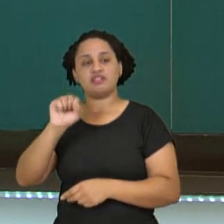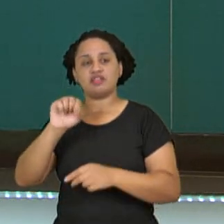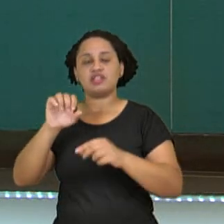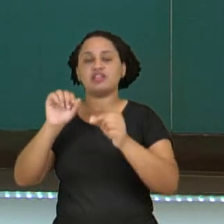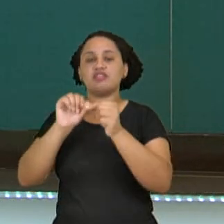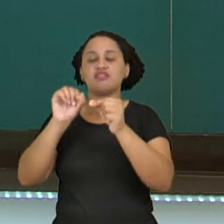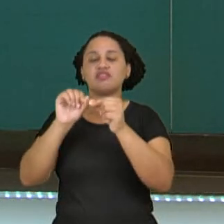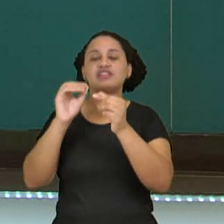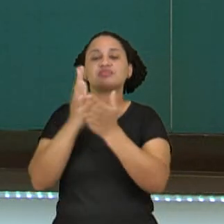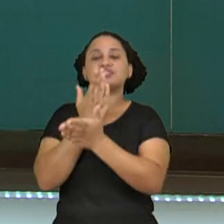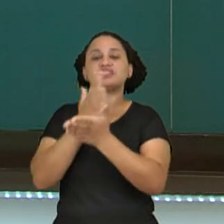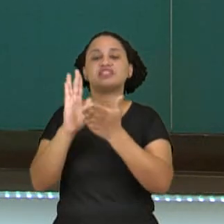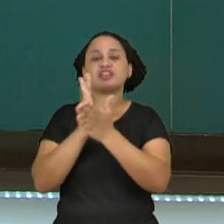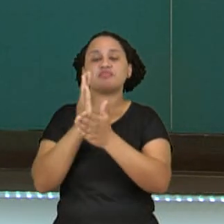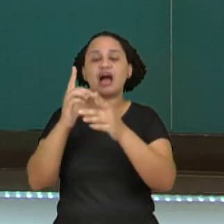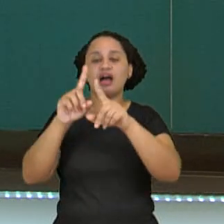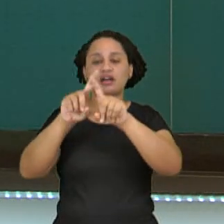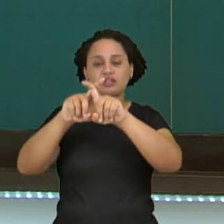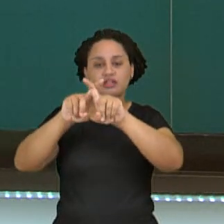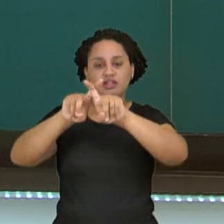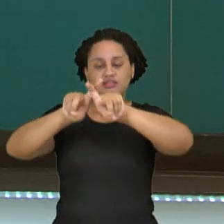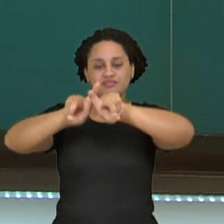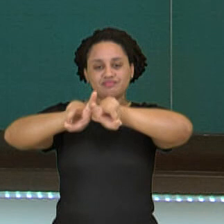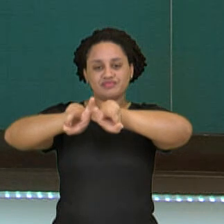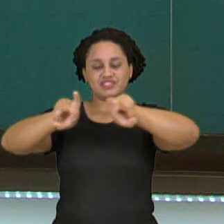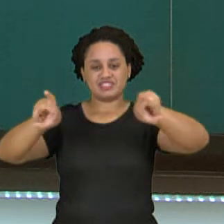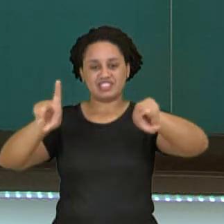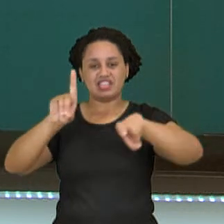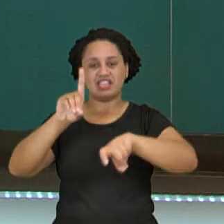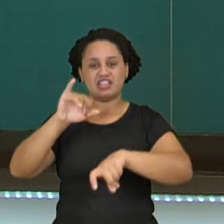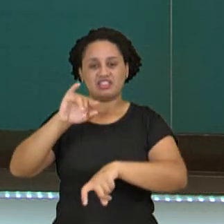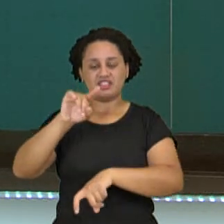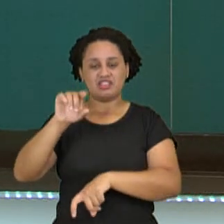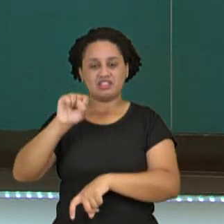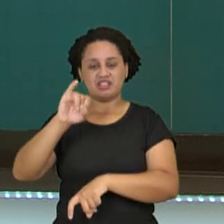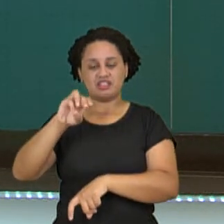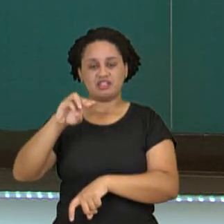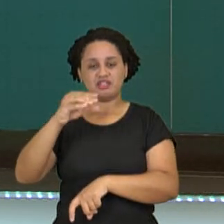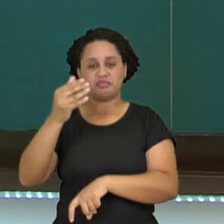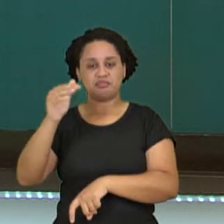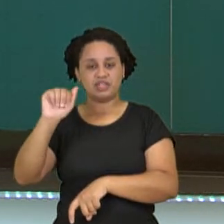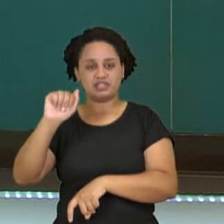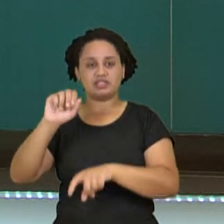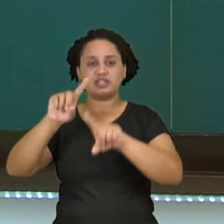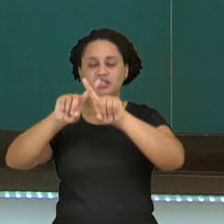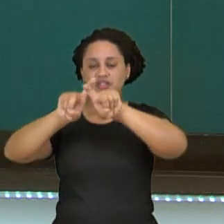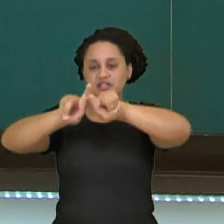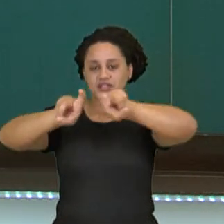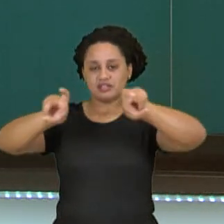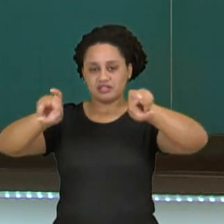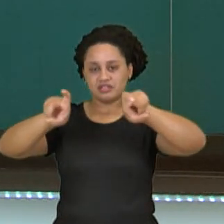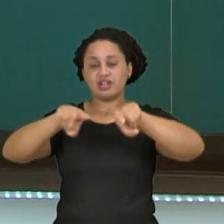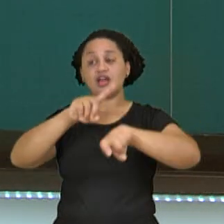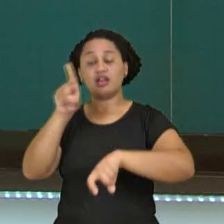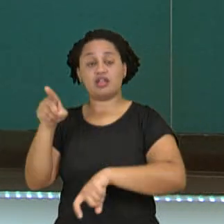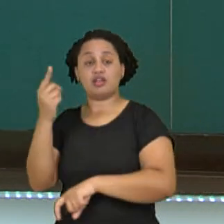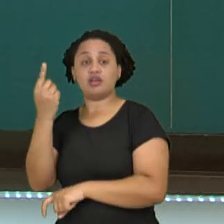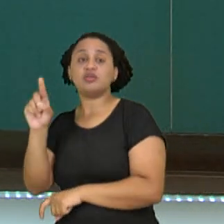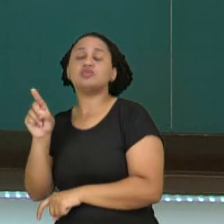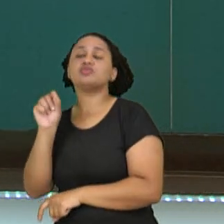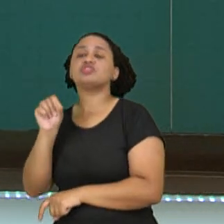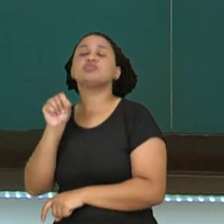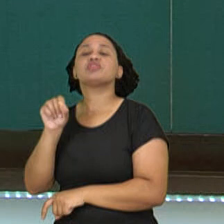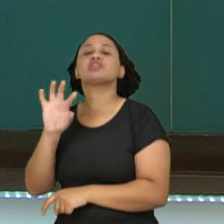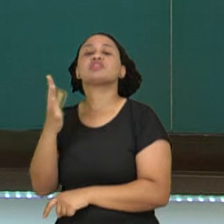esses cromossomos, separando as cromátides irmãs. Até que vai para a fase de telófase. O que acontece na fase de telófase? Na fase de